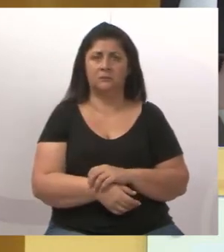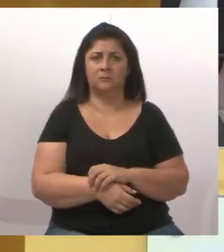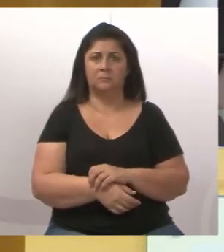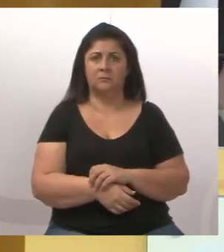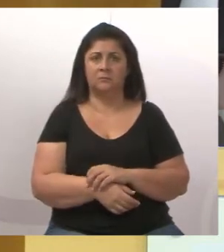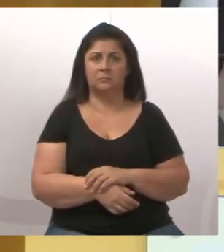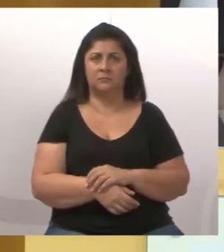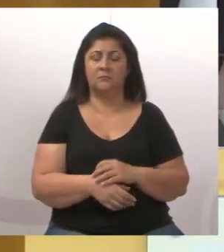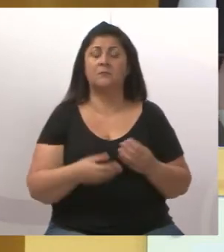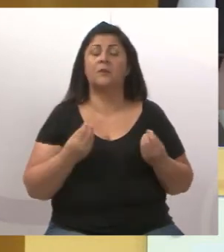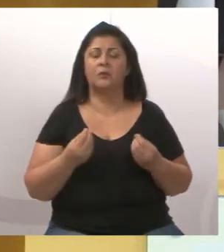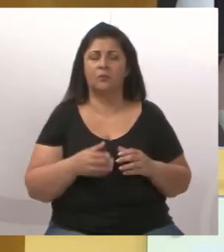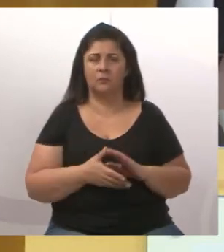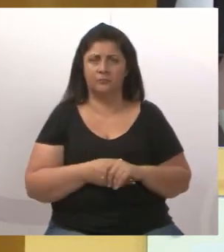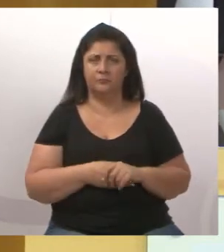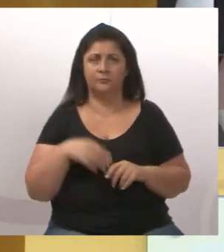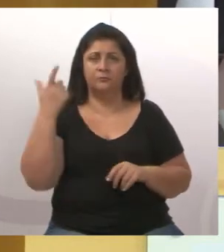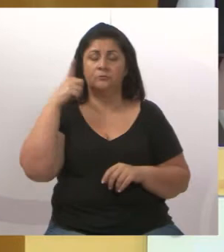Aonde nós vamos chegar?